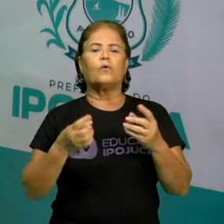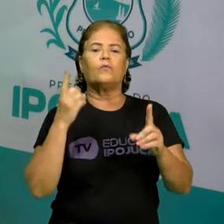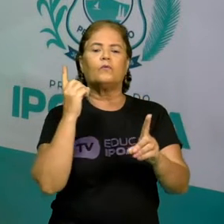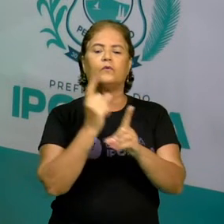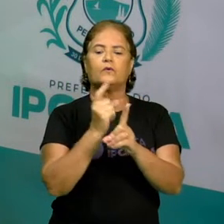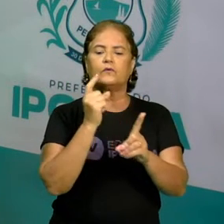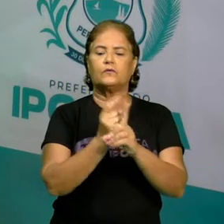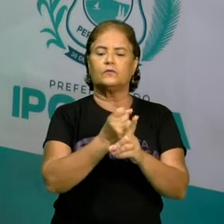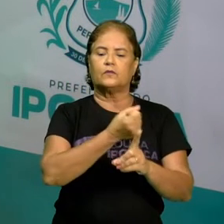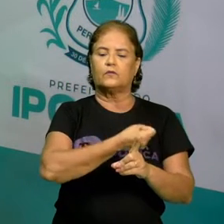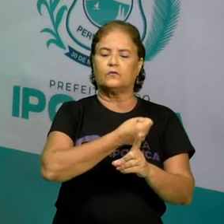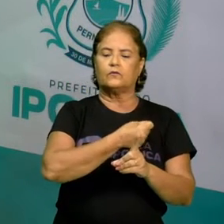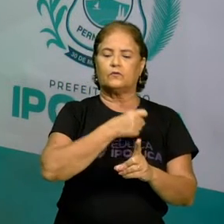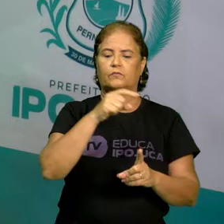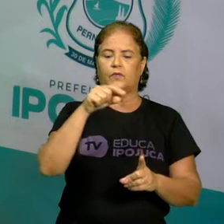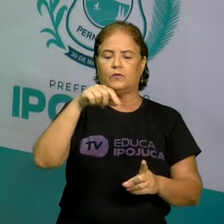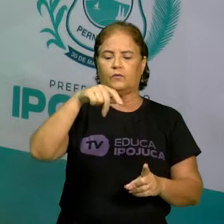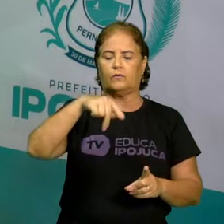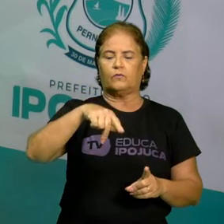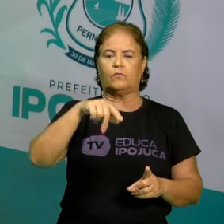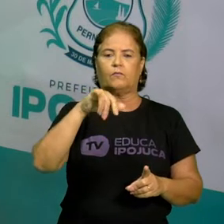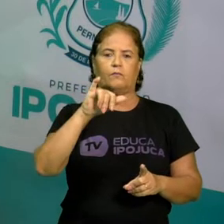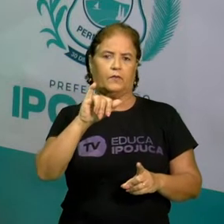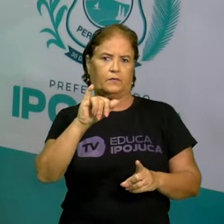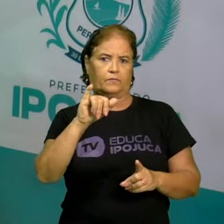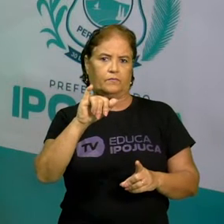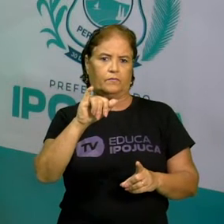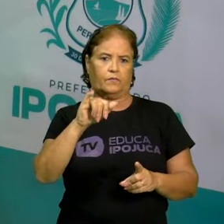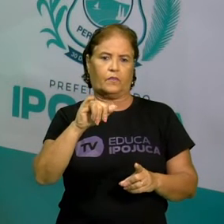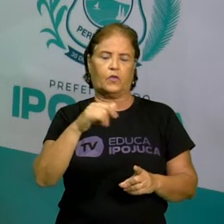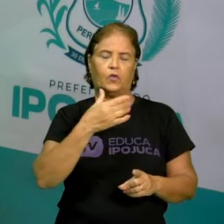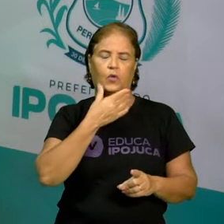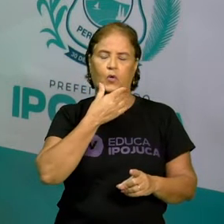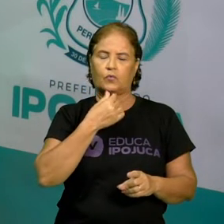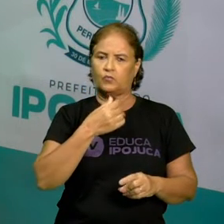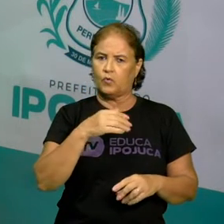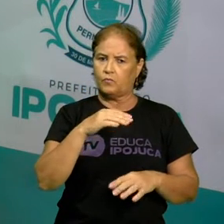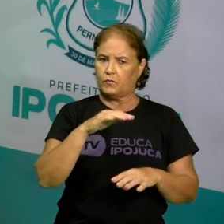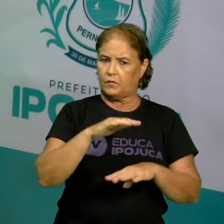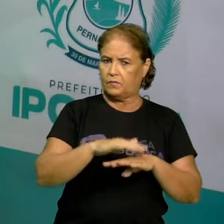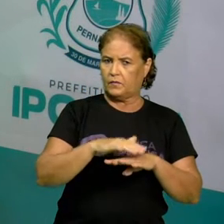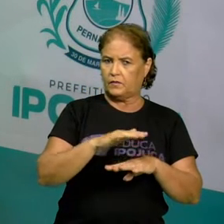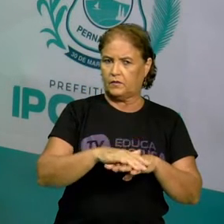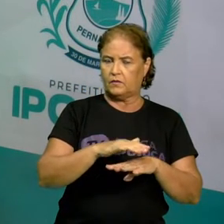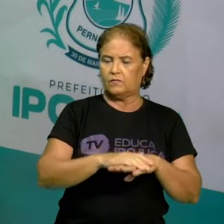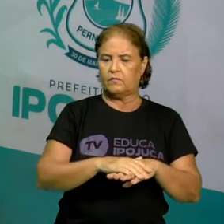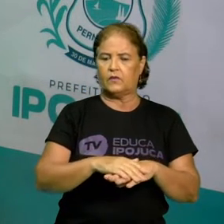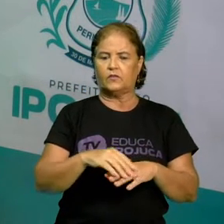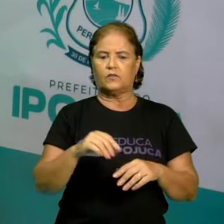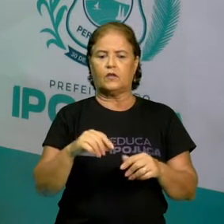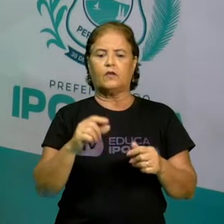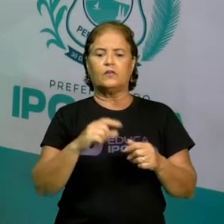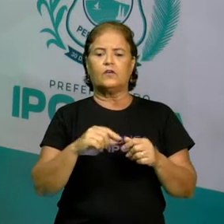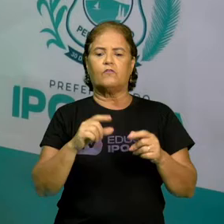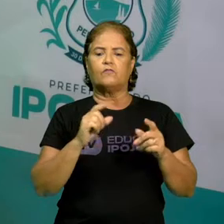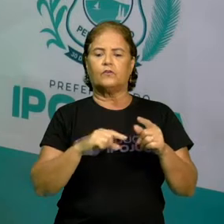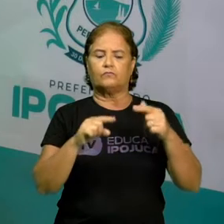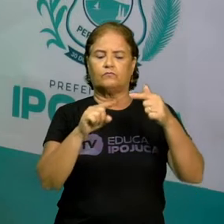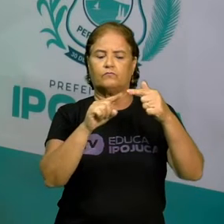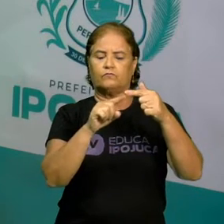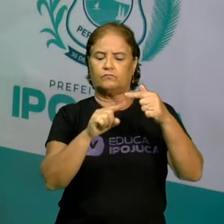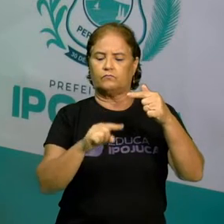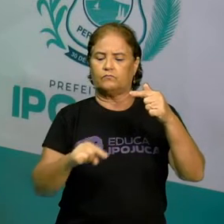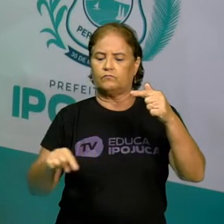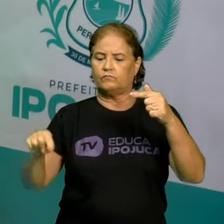Um matemático chamado Arquimedes, ele resolveu, ele foi lá num círculo e